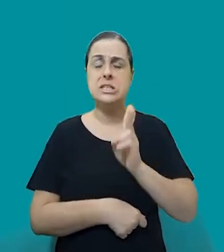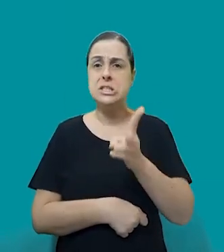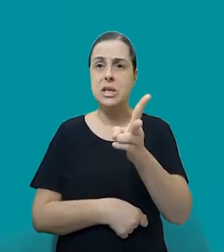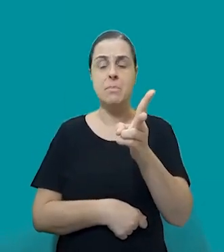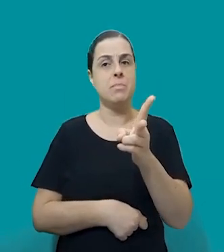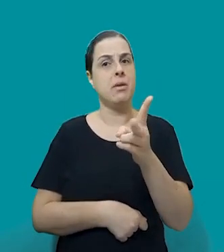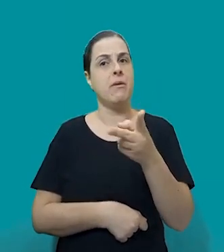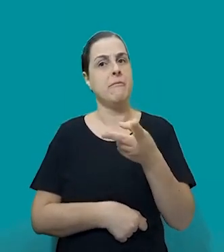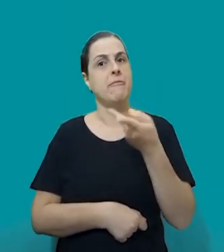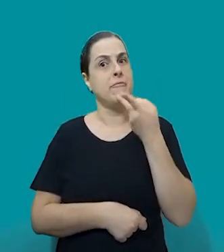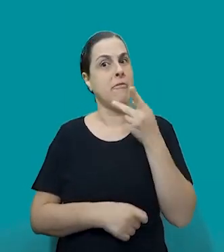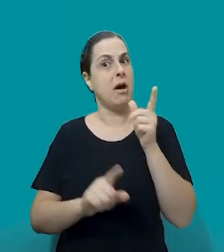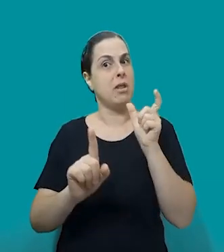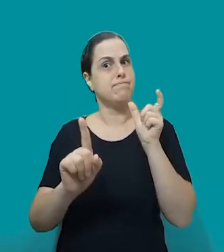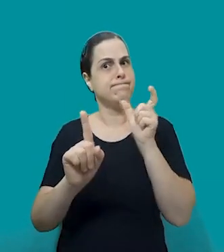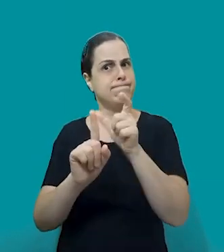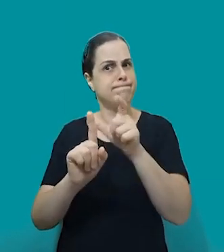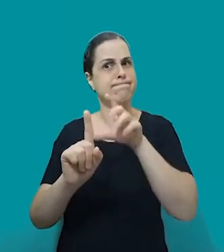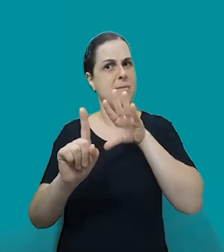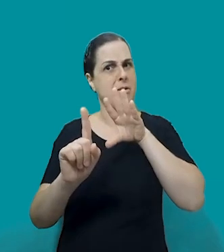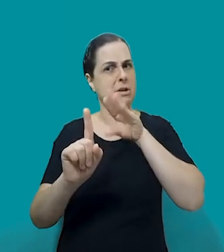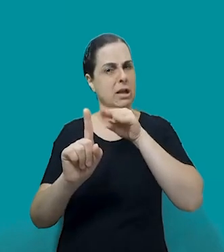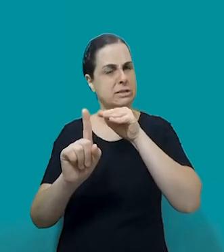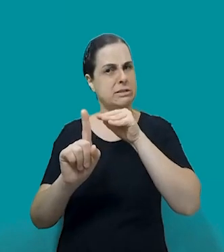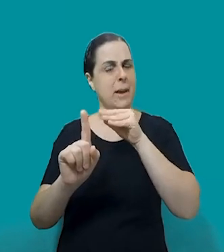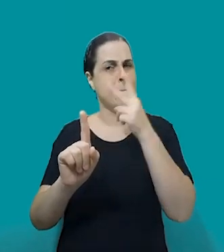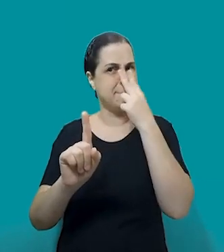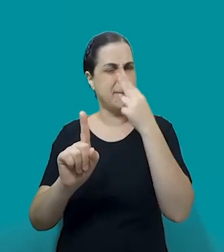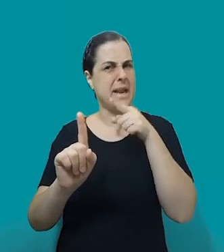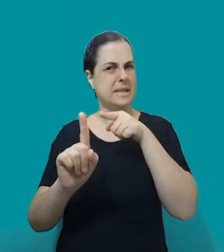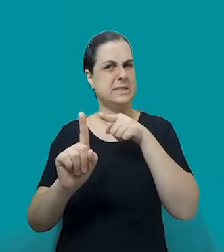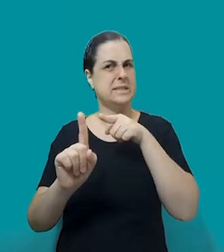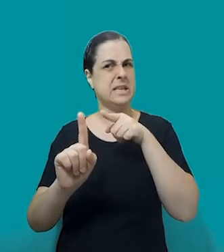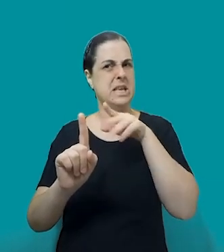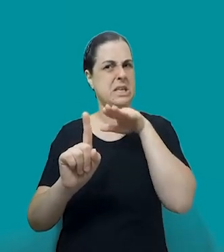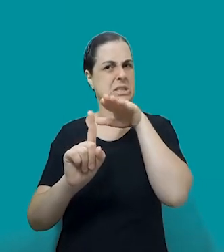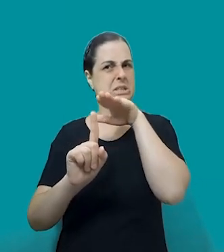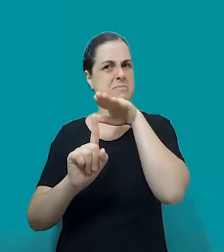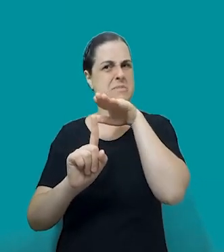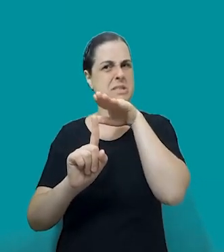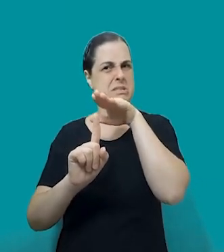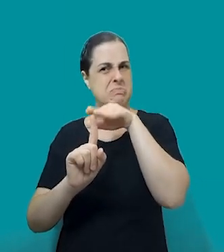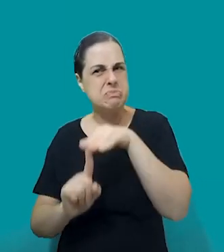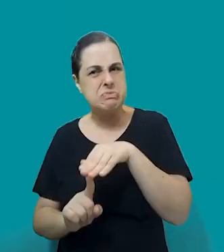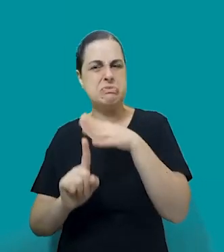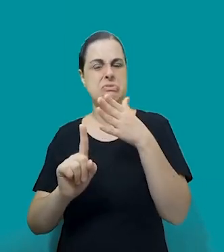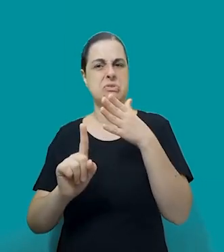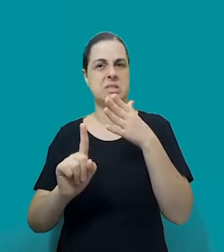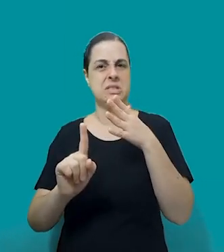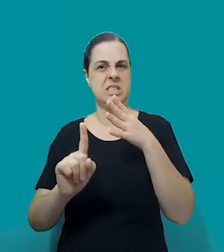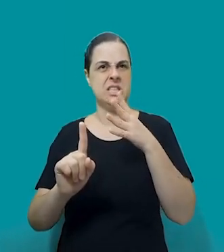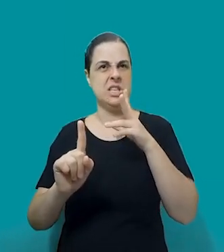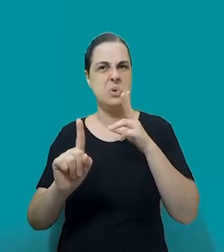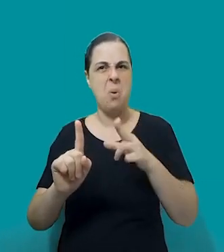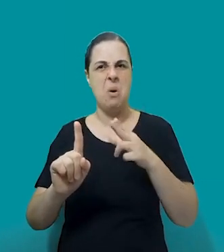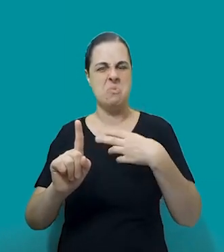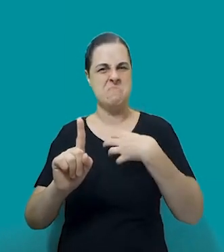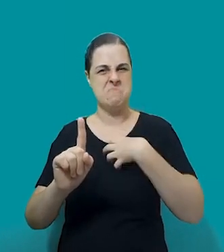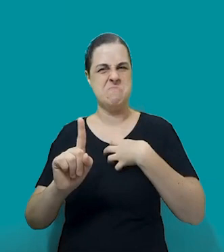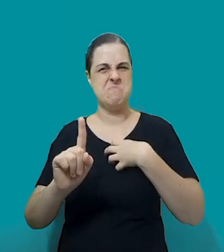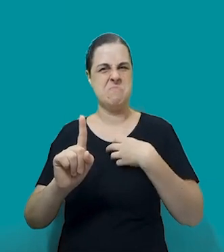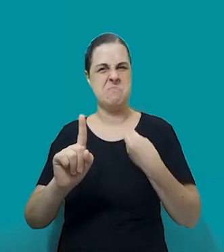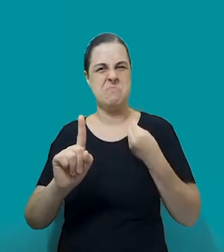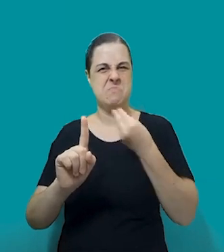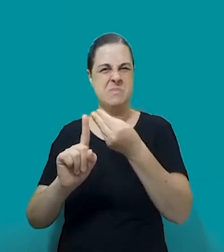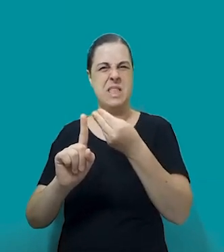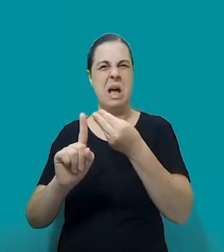fala sobre assédio, fala sobre algumas violências, microagressões, que é um pouco entender esses contornos, né, do que se fala. Então, quando